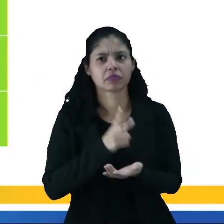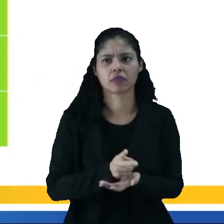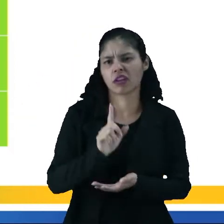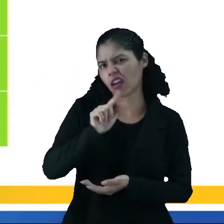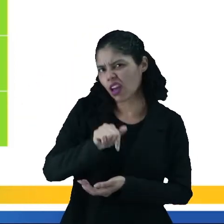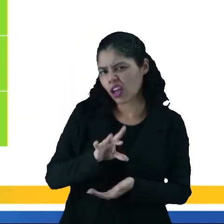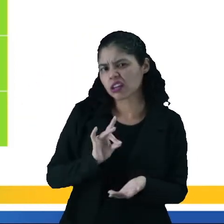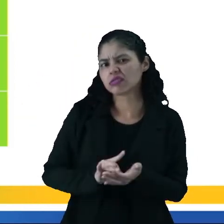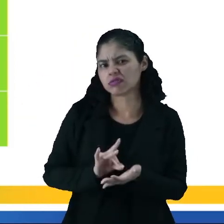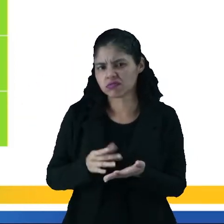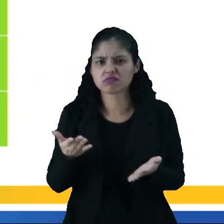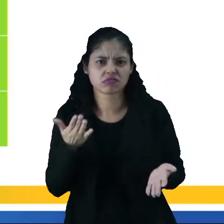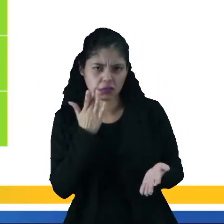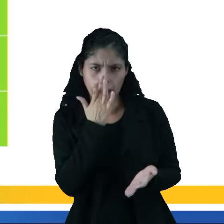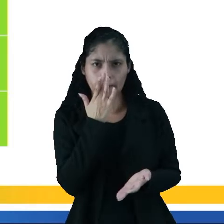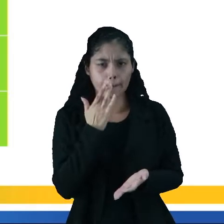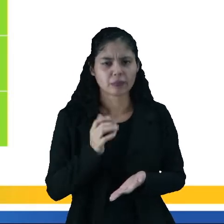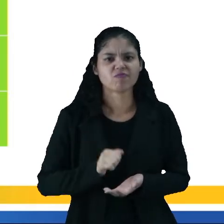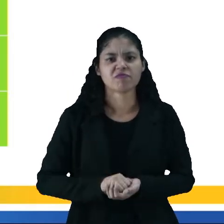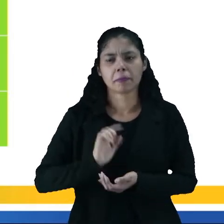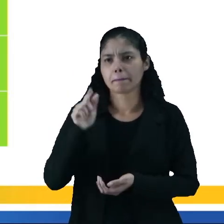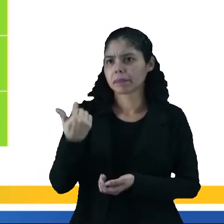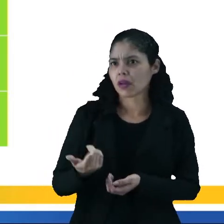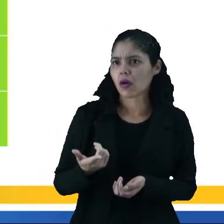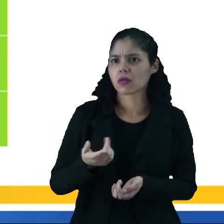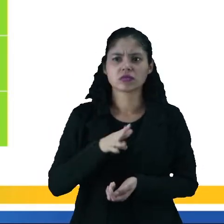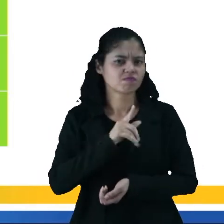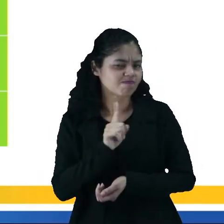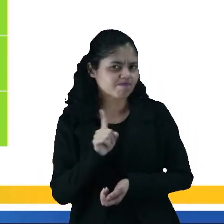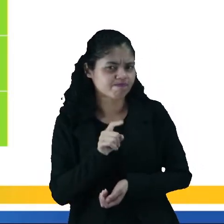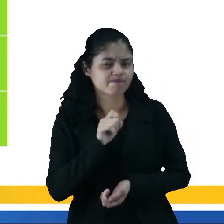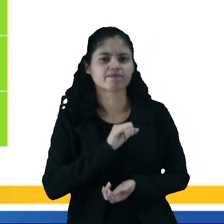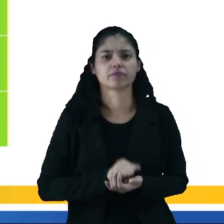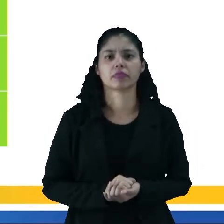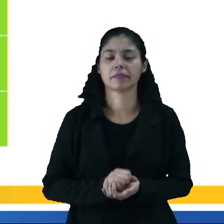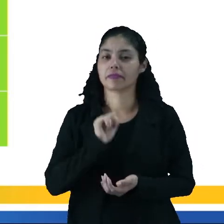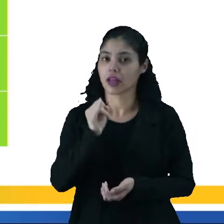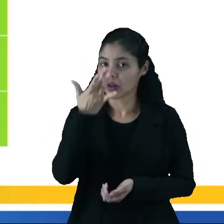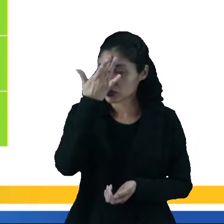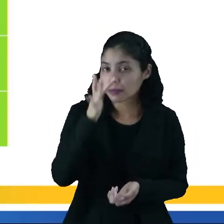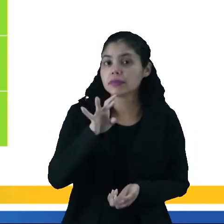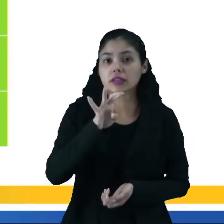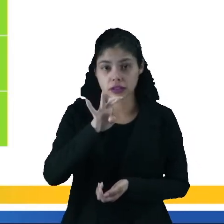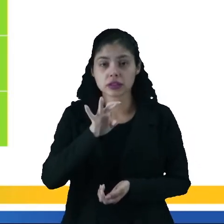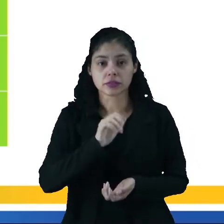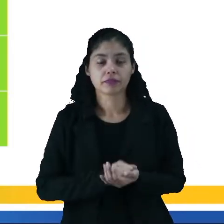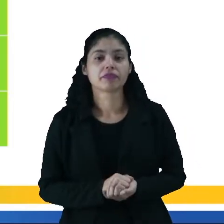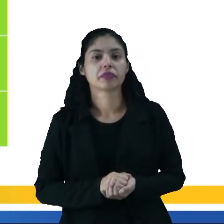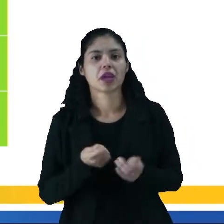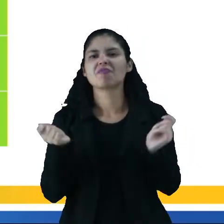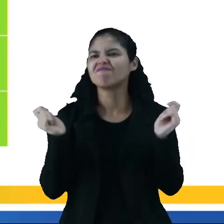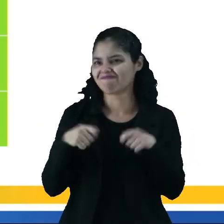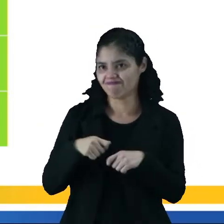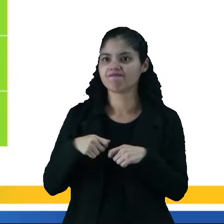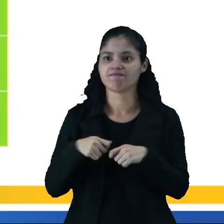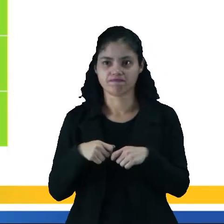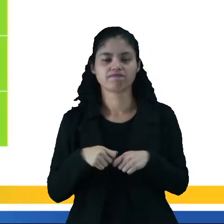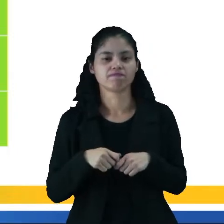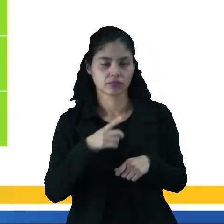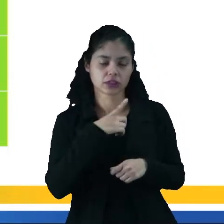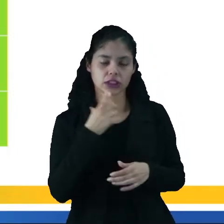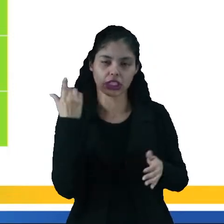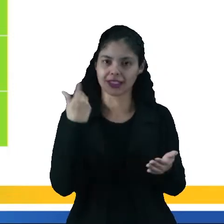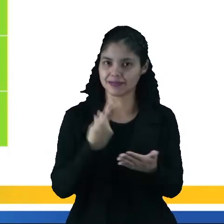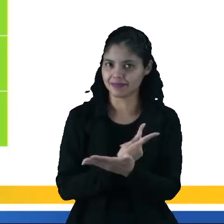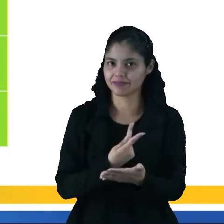será que é vantajoso mesmo ou é desvantajoso? Se você não souber disso, é bem provável que você erra a